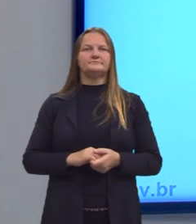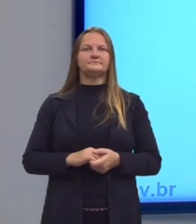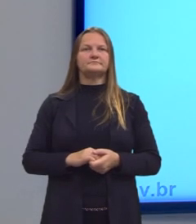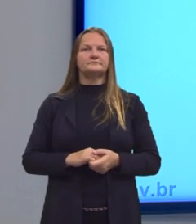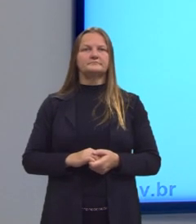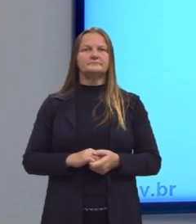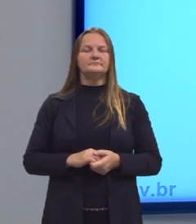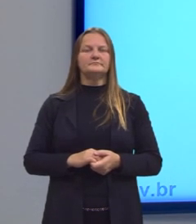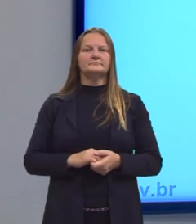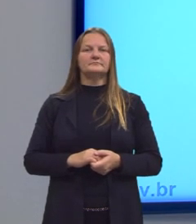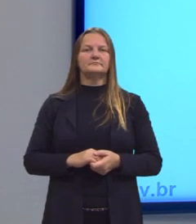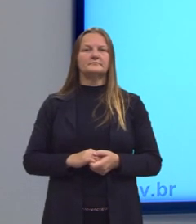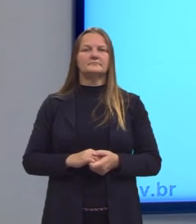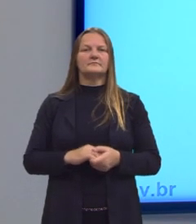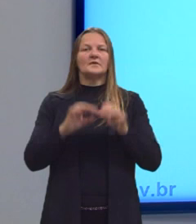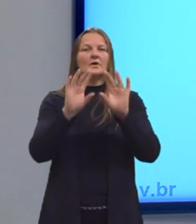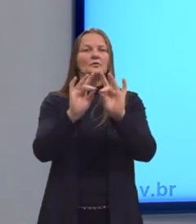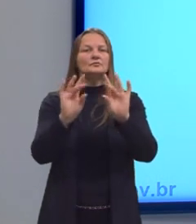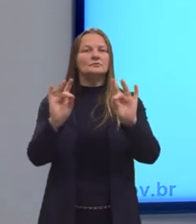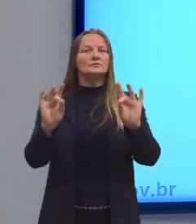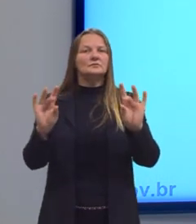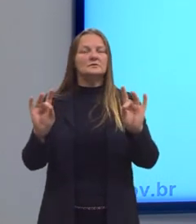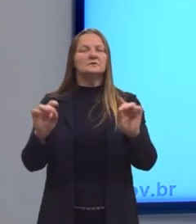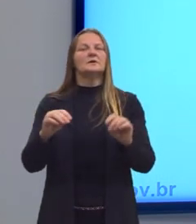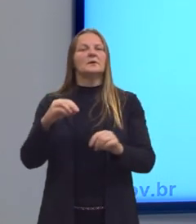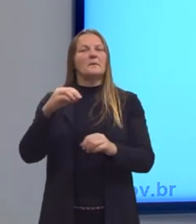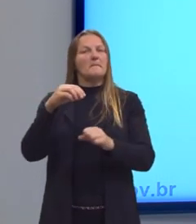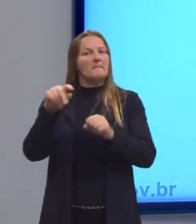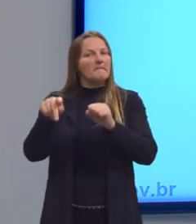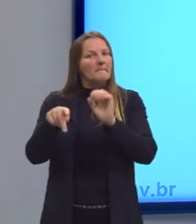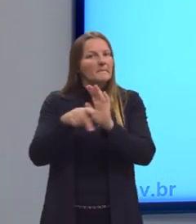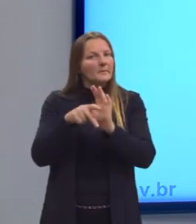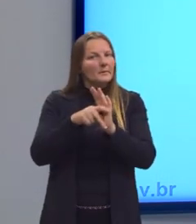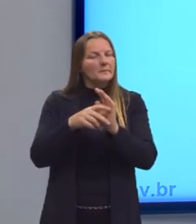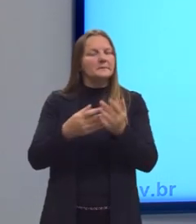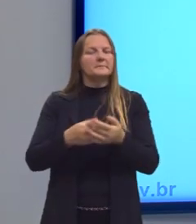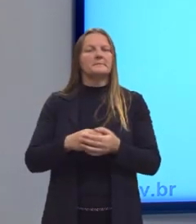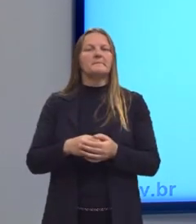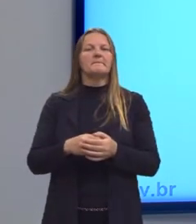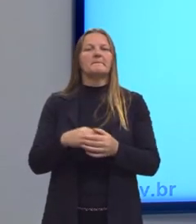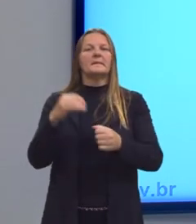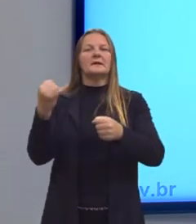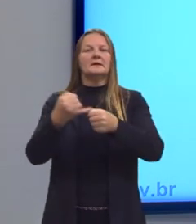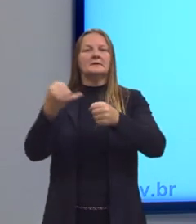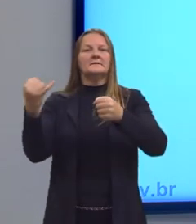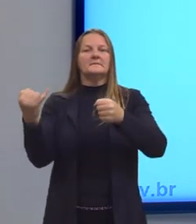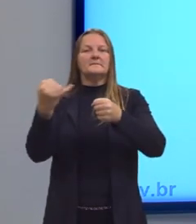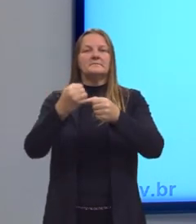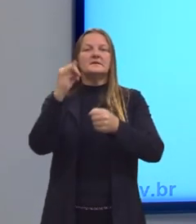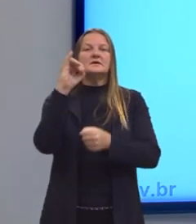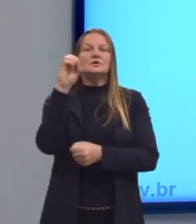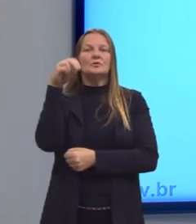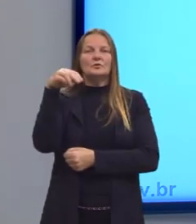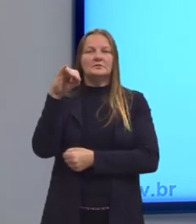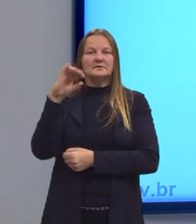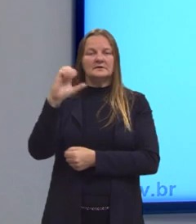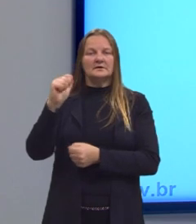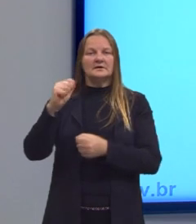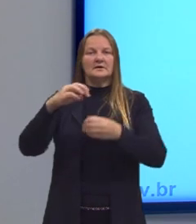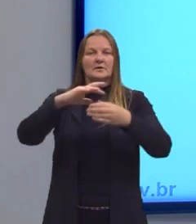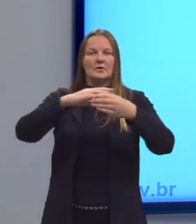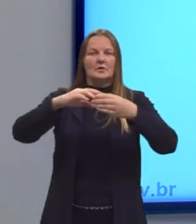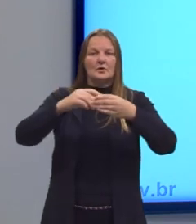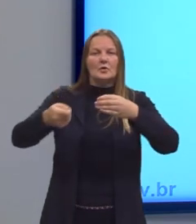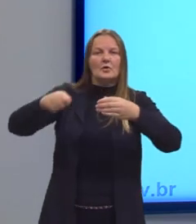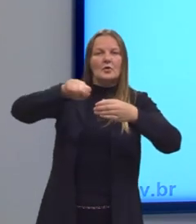uma solução líquida, uma solução molecular. A solução iônica, onde o soluto dissolvido no